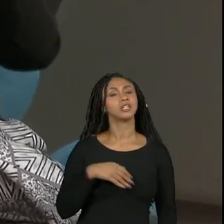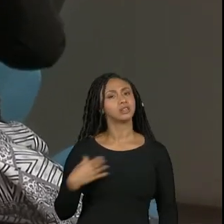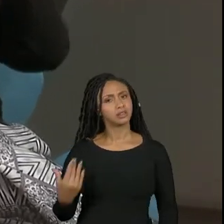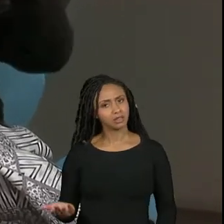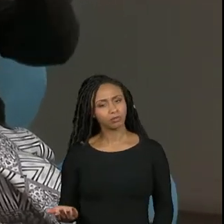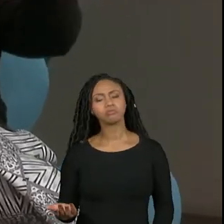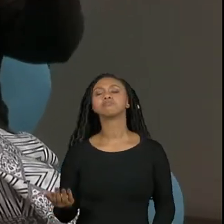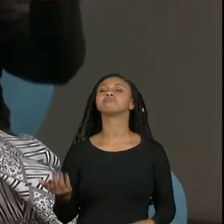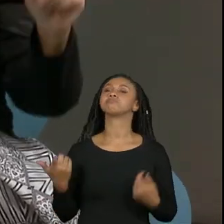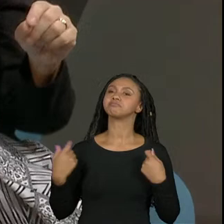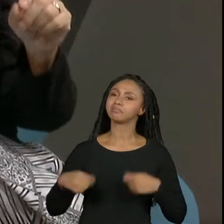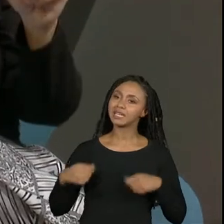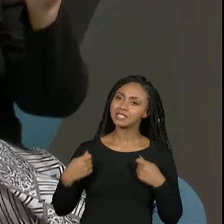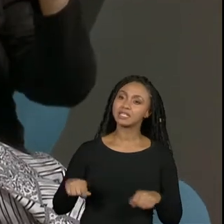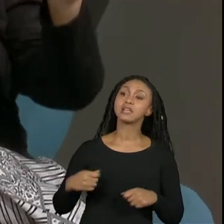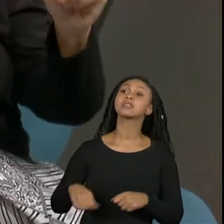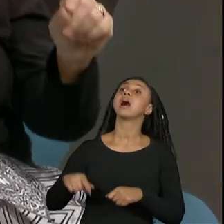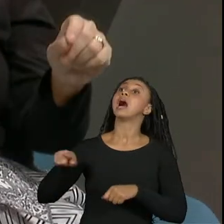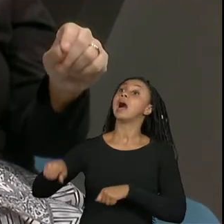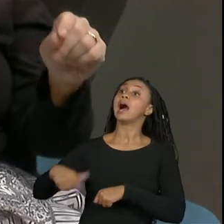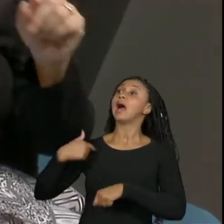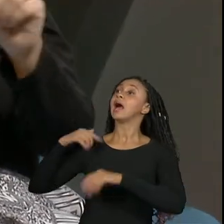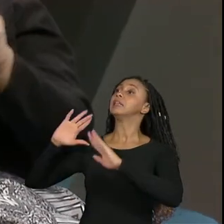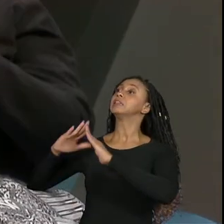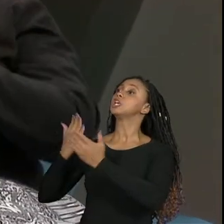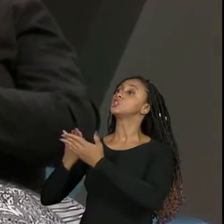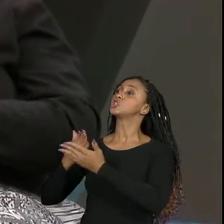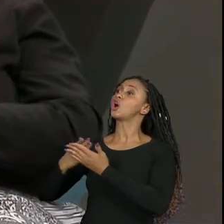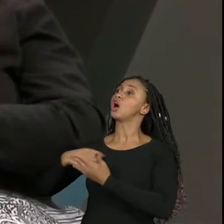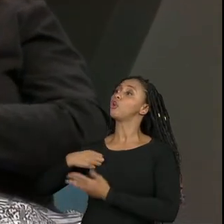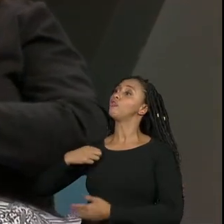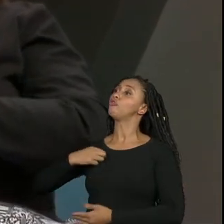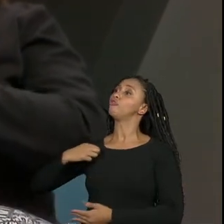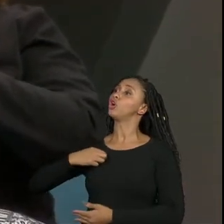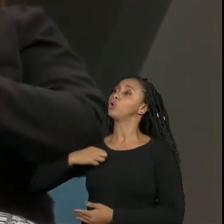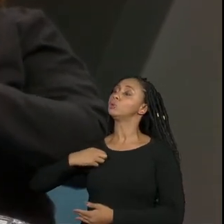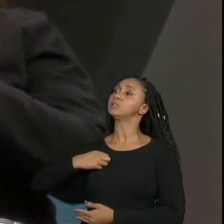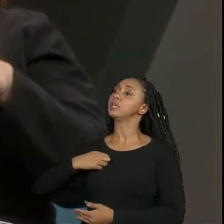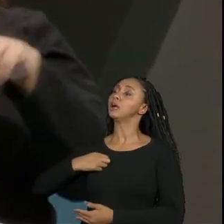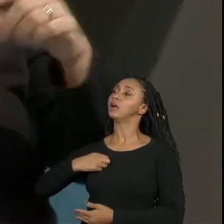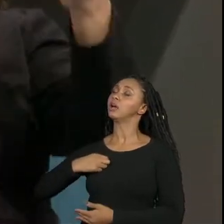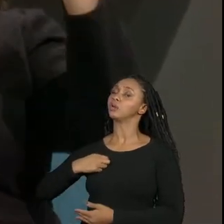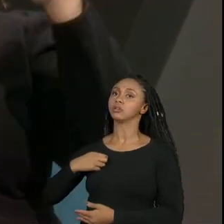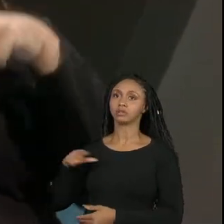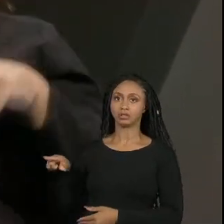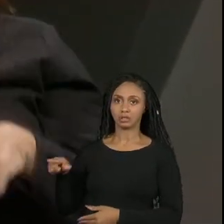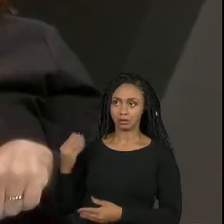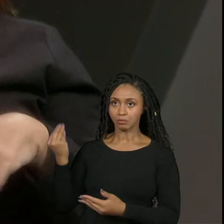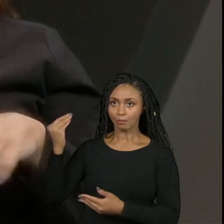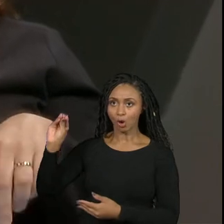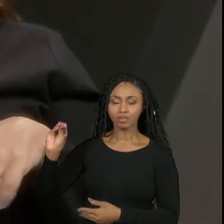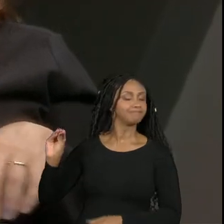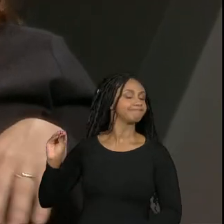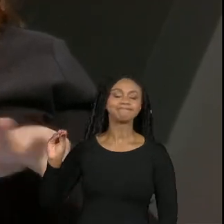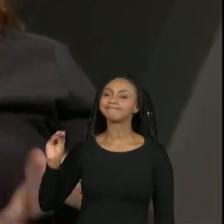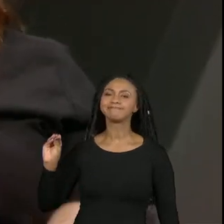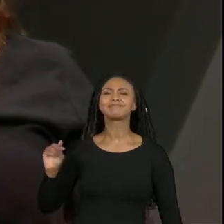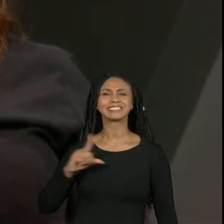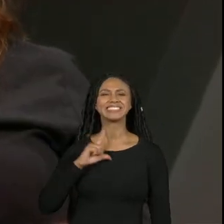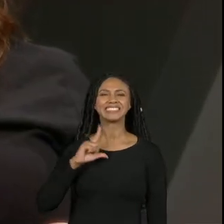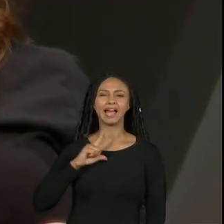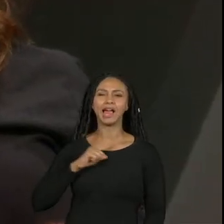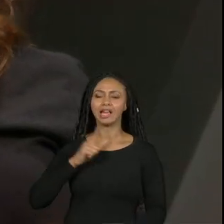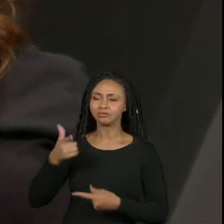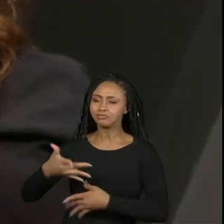estágio obrigatório na escola eu não recebo por isso é trabalho voluntário não né porque assim tem uma pergunta